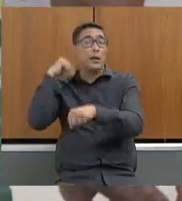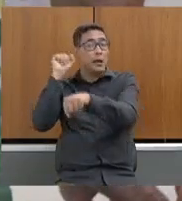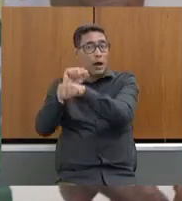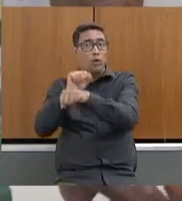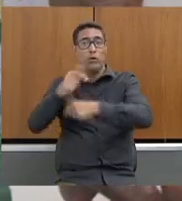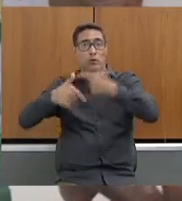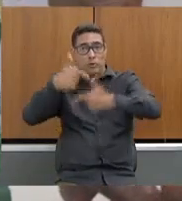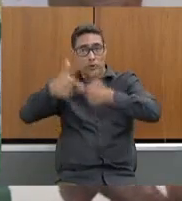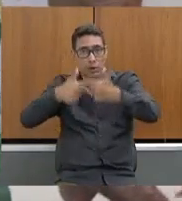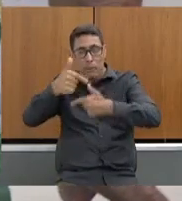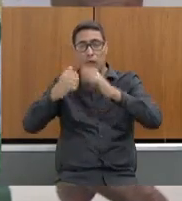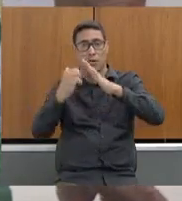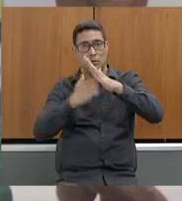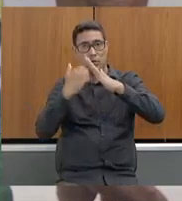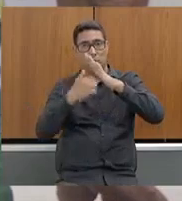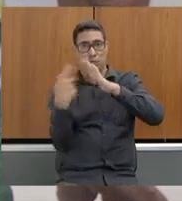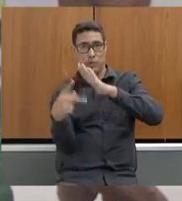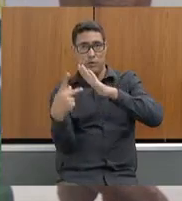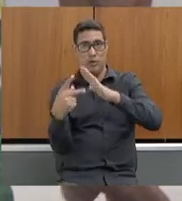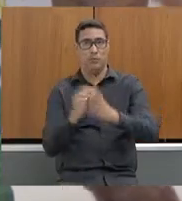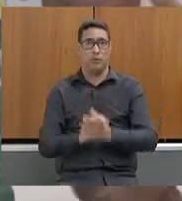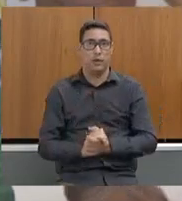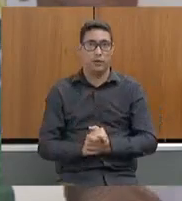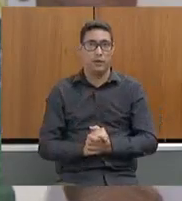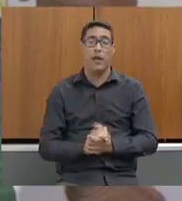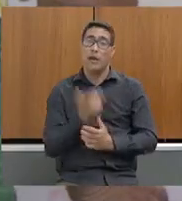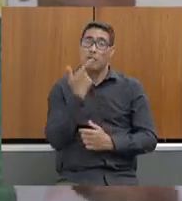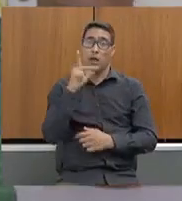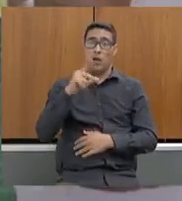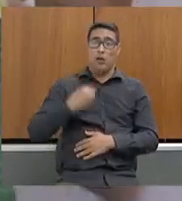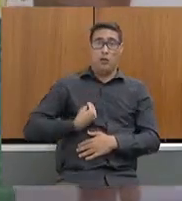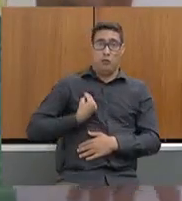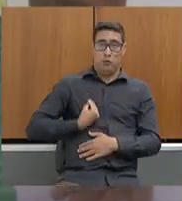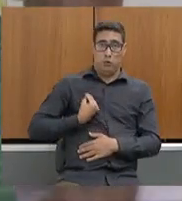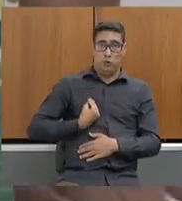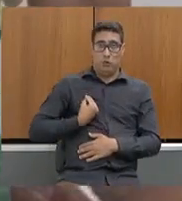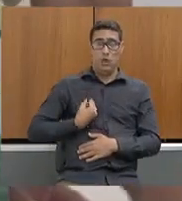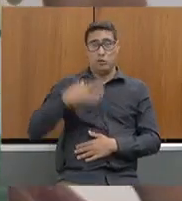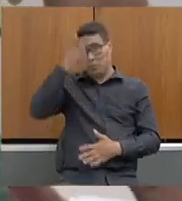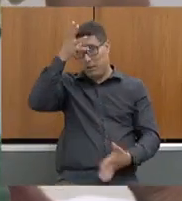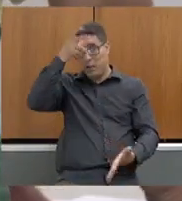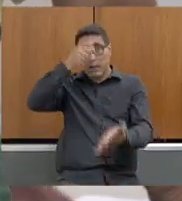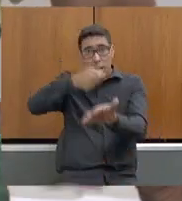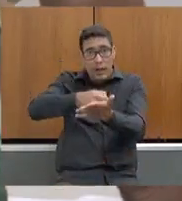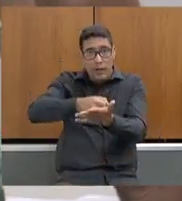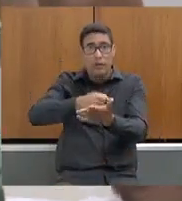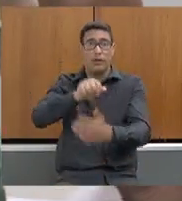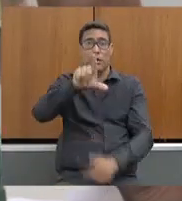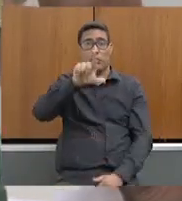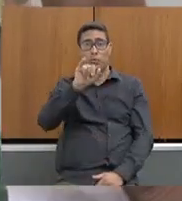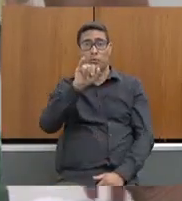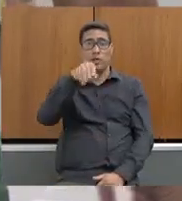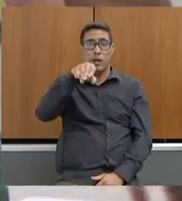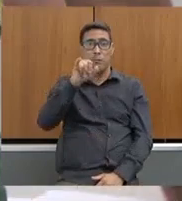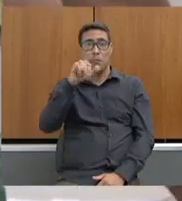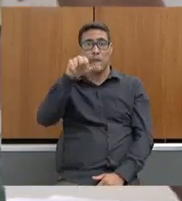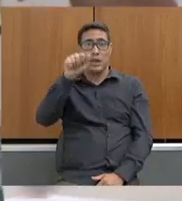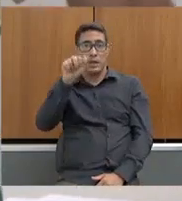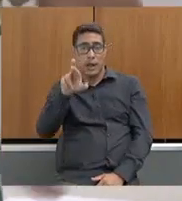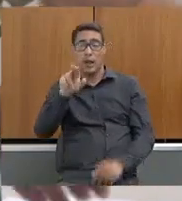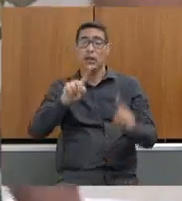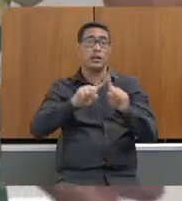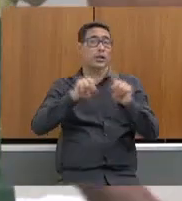empresa administrativamente. Volto a dizer, deputada, ela está funcionando a partir de uma decisão liminar e não por